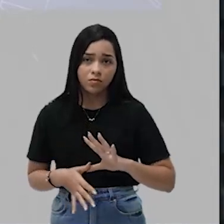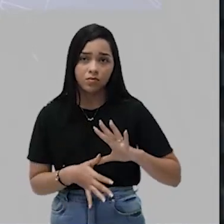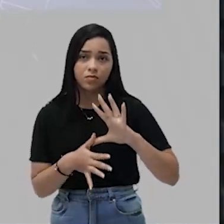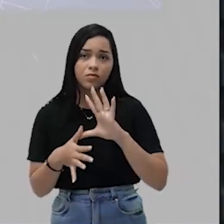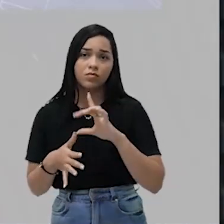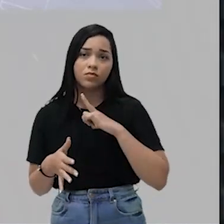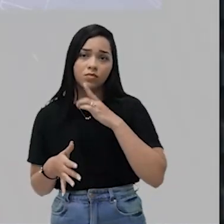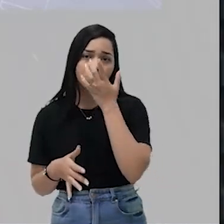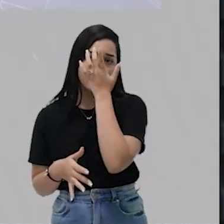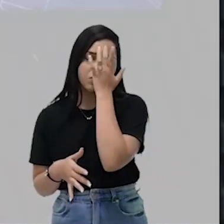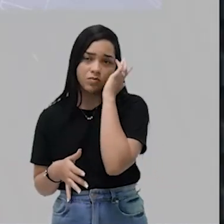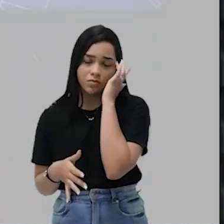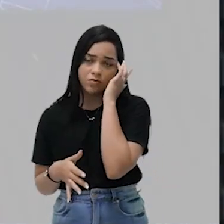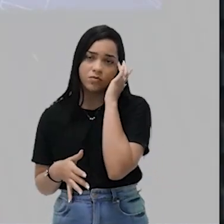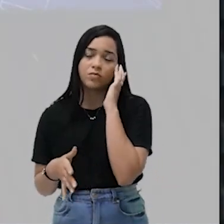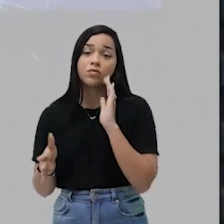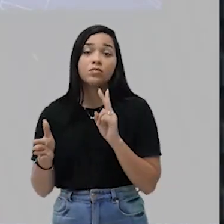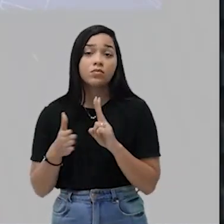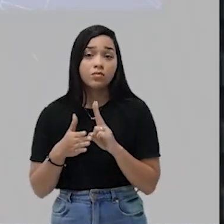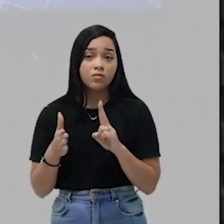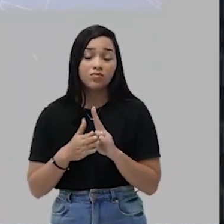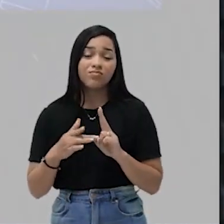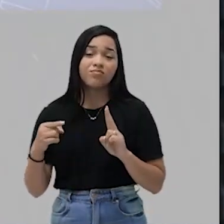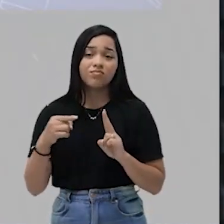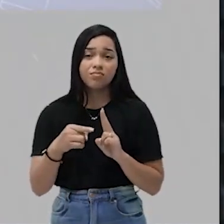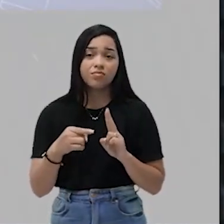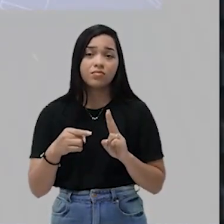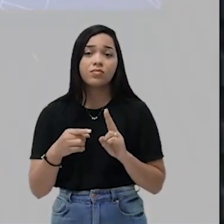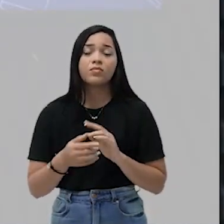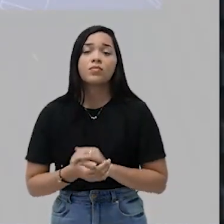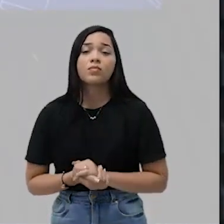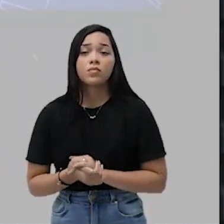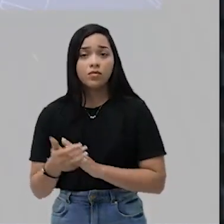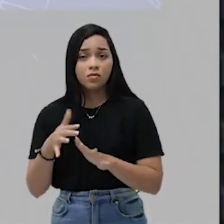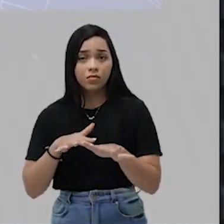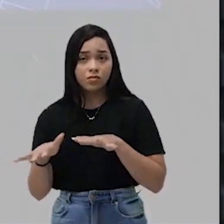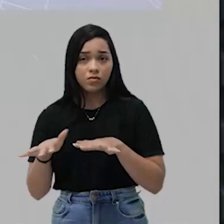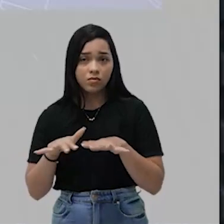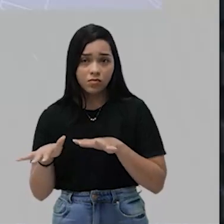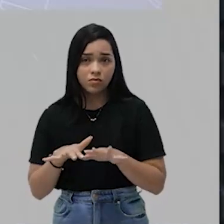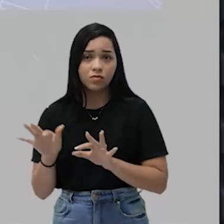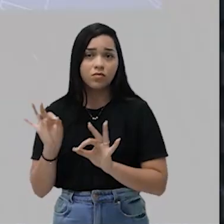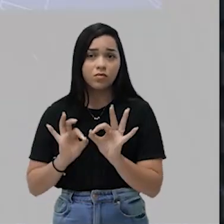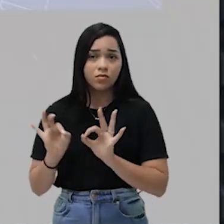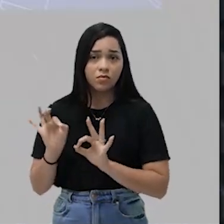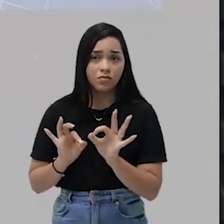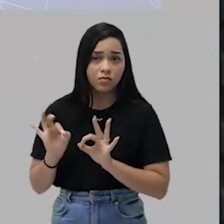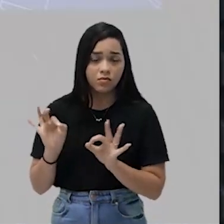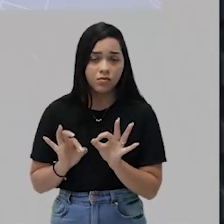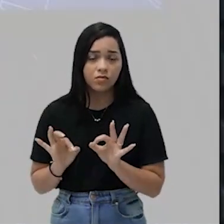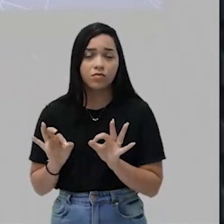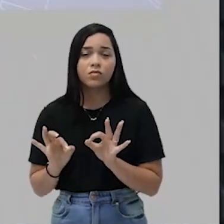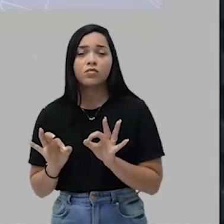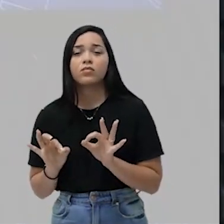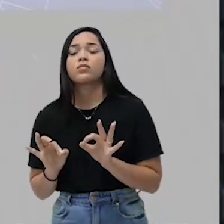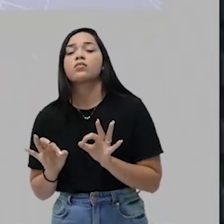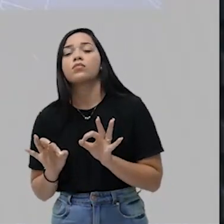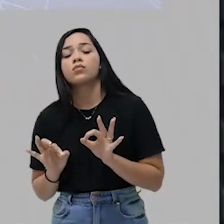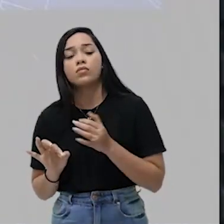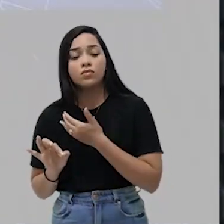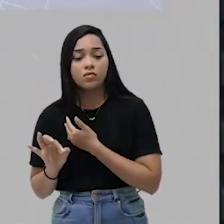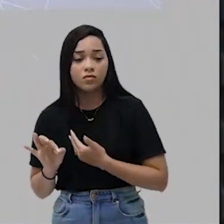dos gentios, dos nativos. A partir de um movimento que foi organizado pelo Estado Nacional,